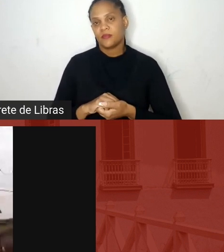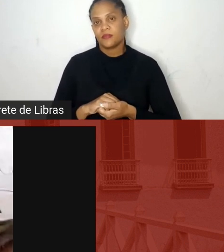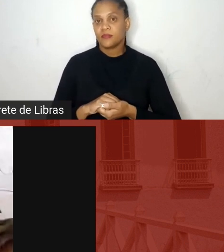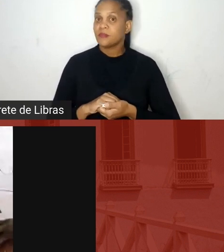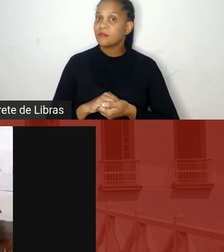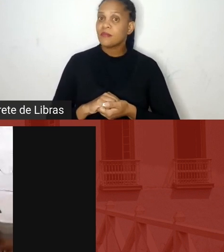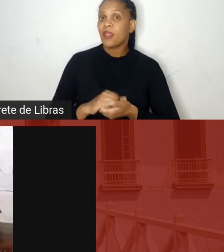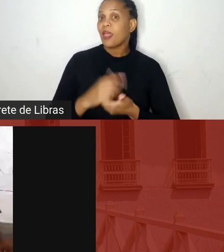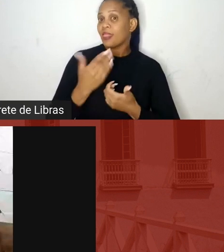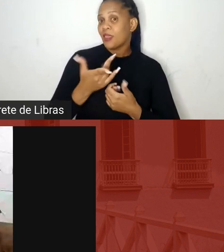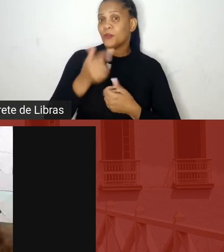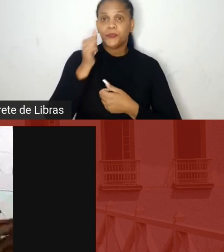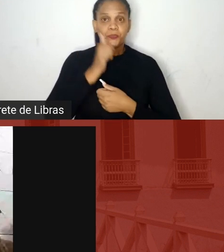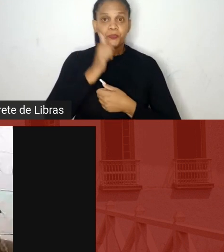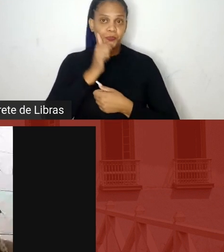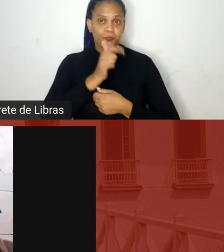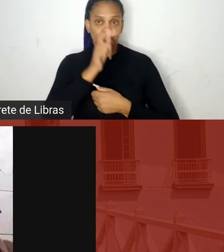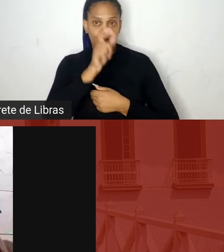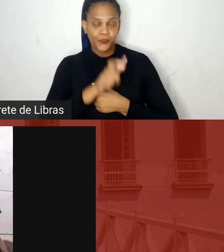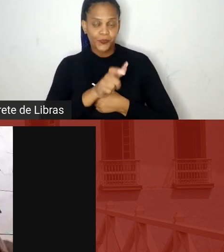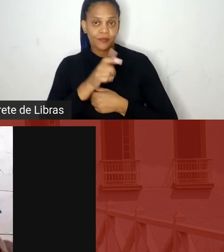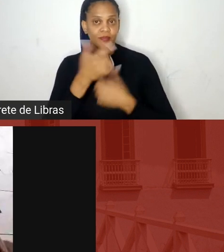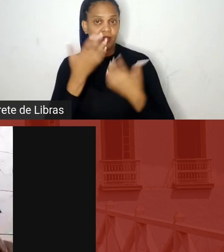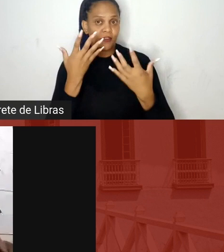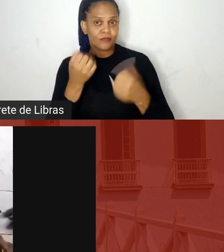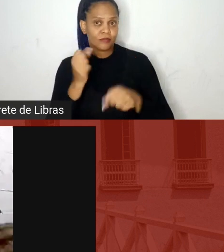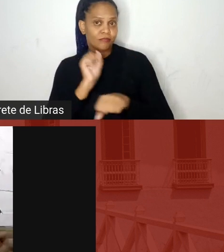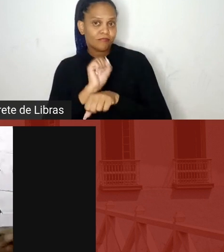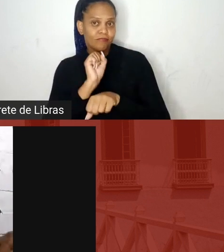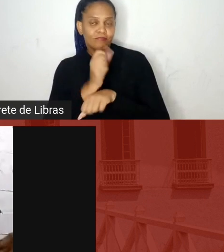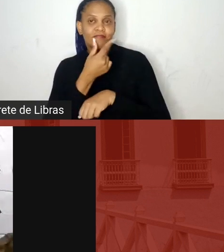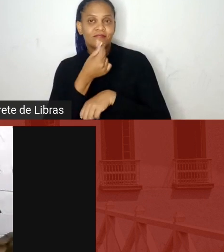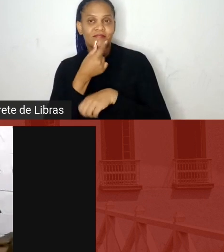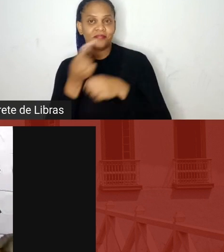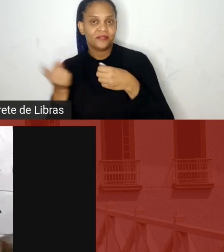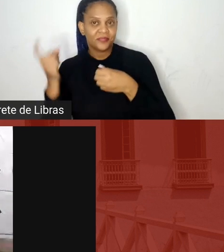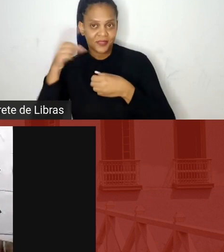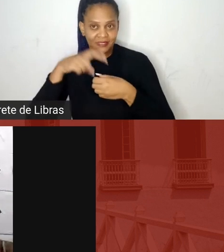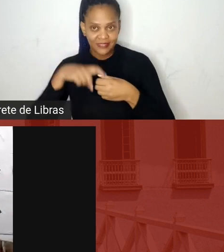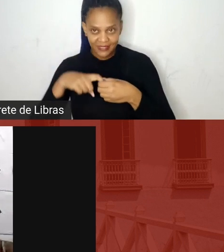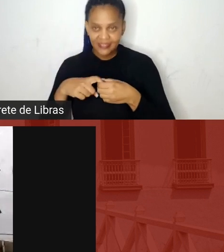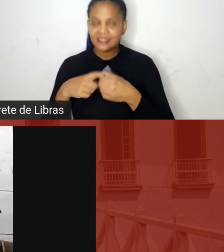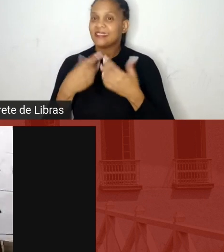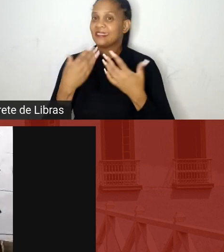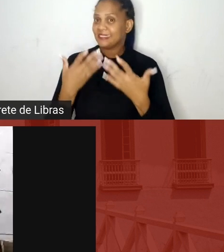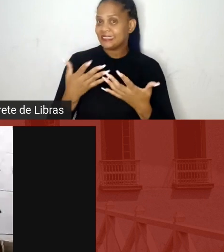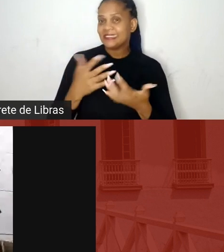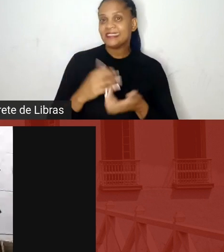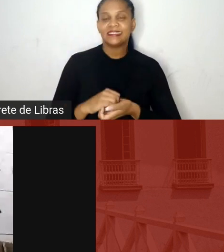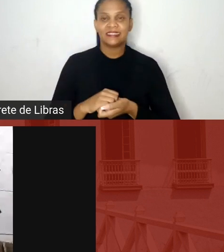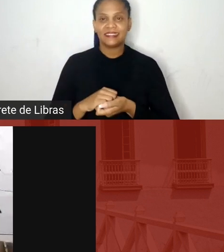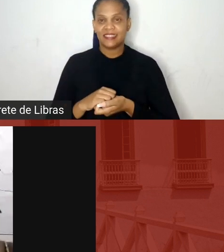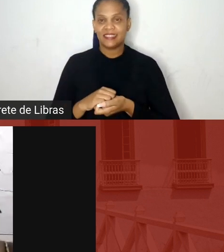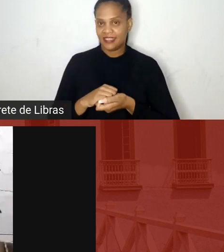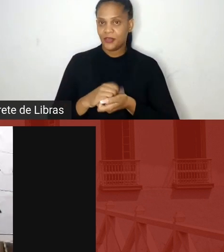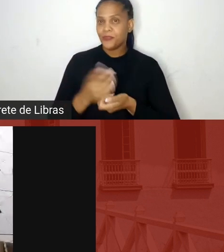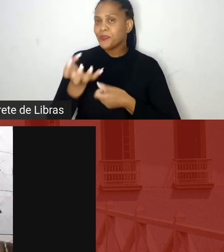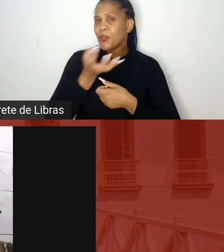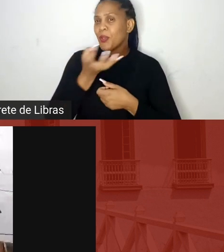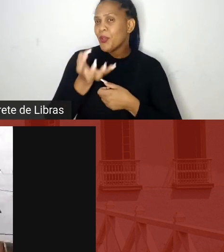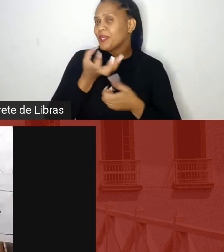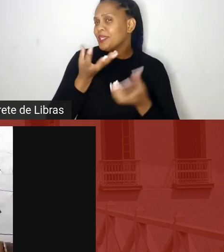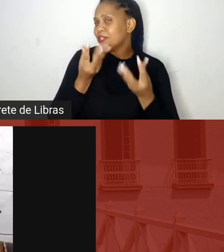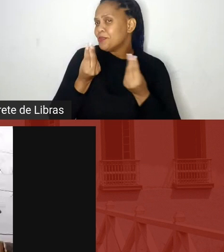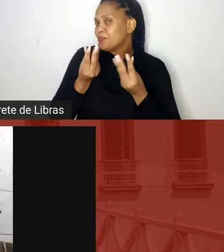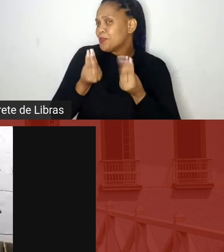Fernanda, enquanto estamos por aqui nós, enquanto o Rafa não volta, eu queria muito, assim, a